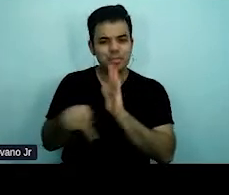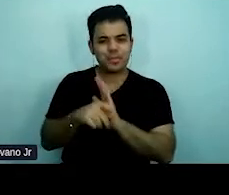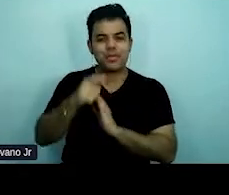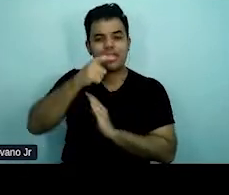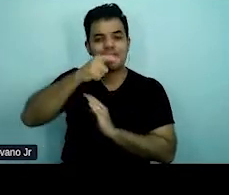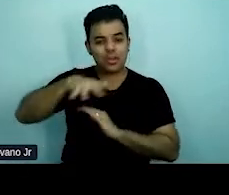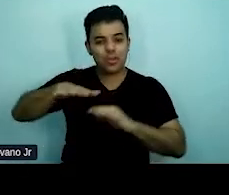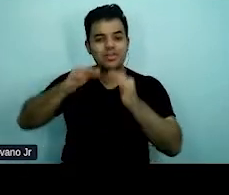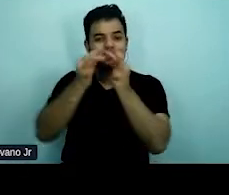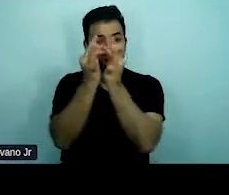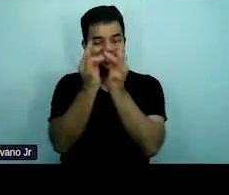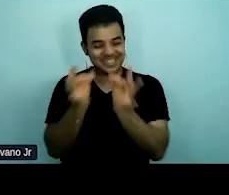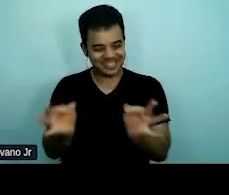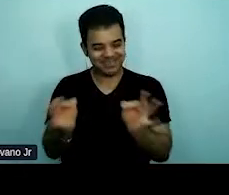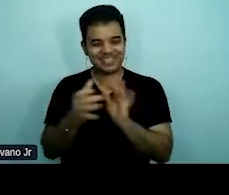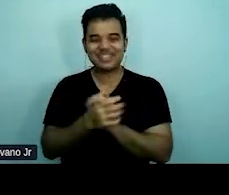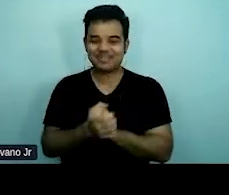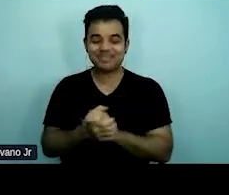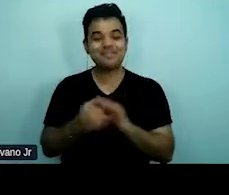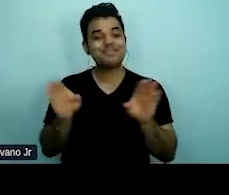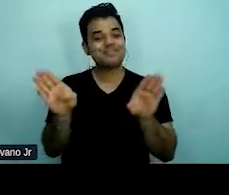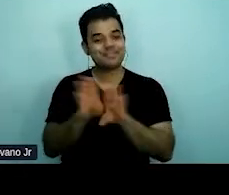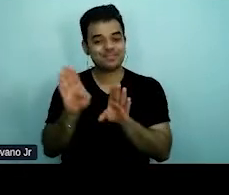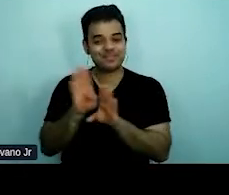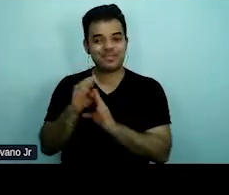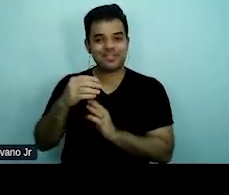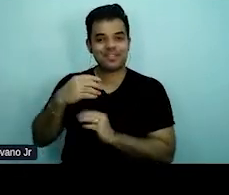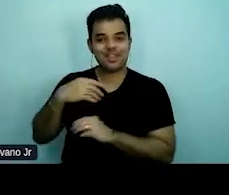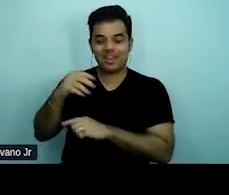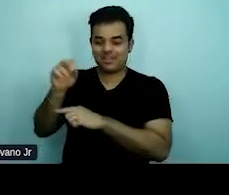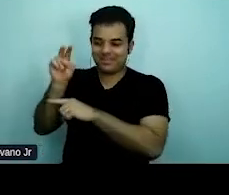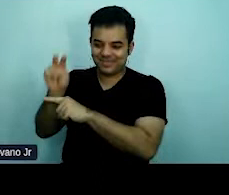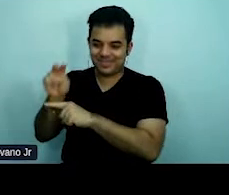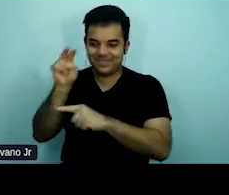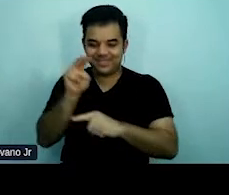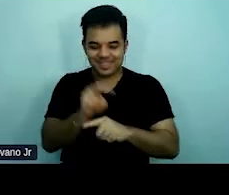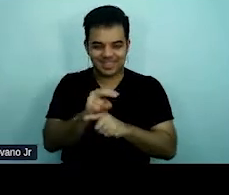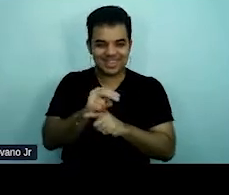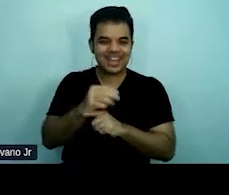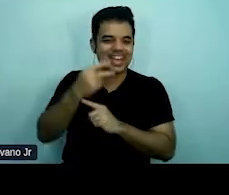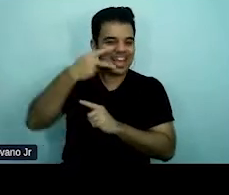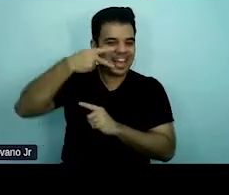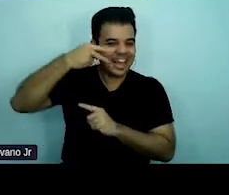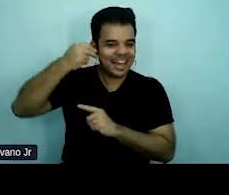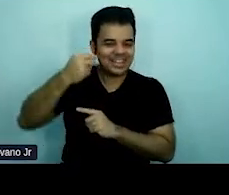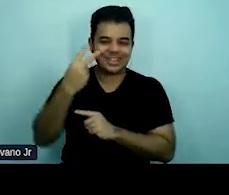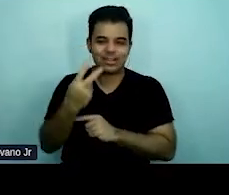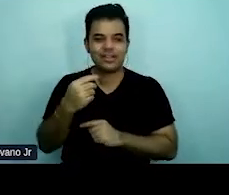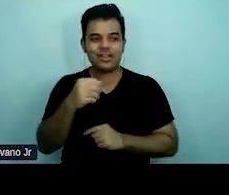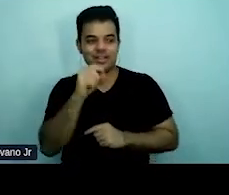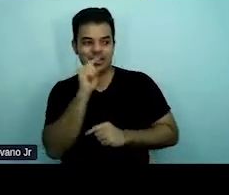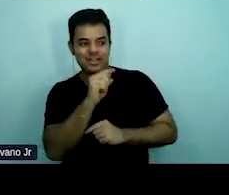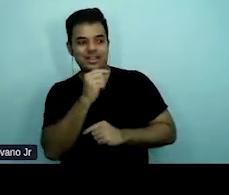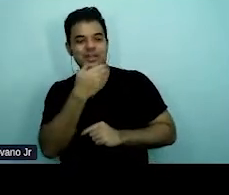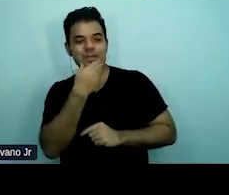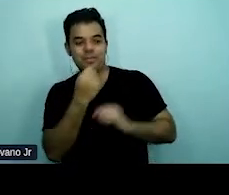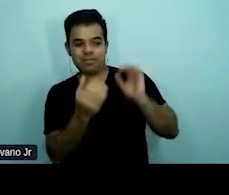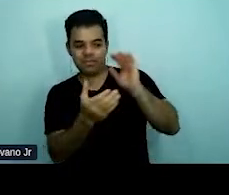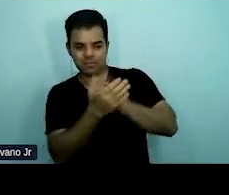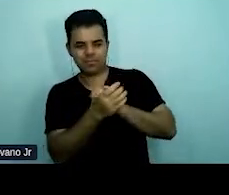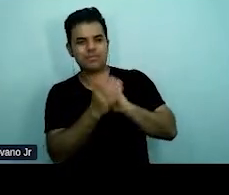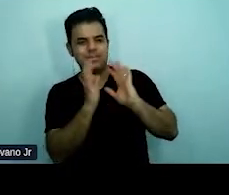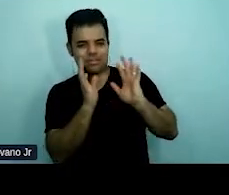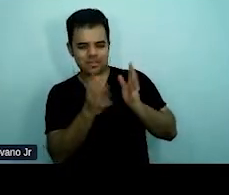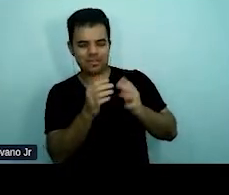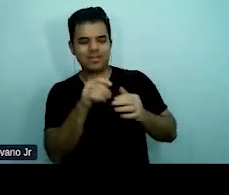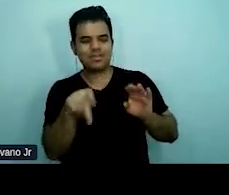simples. simples. Sou também mãe de duas gatas, sou casada, meu marido é desenvolvedor de jogos e